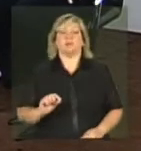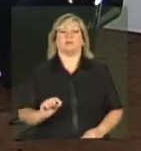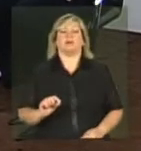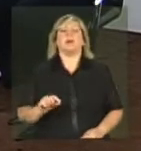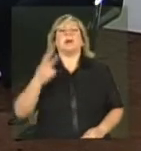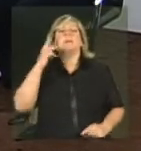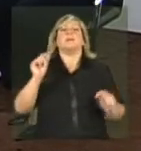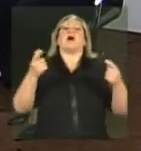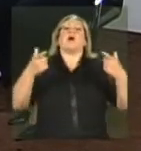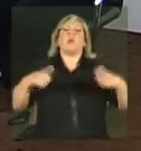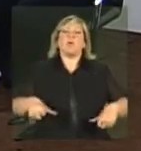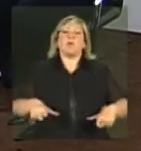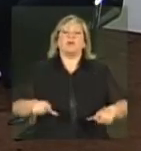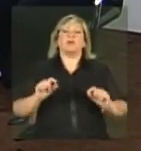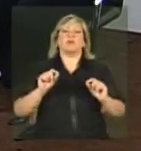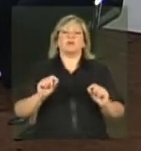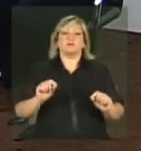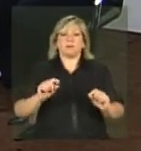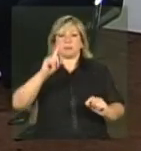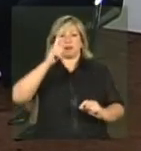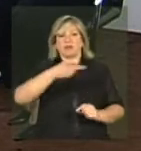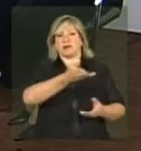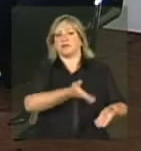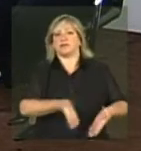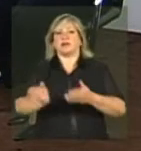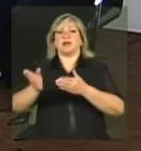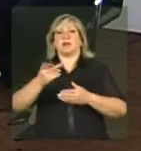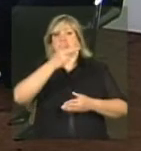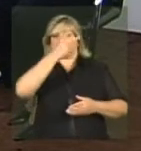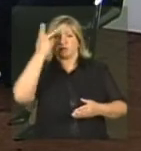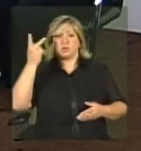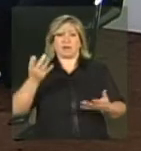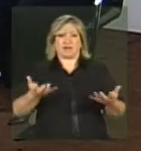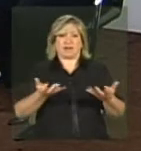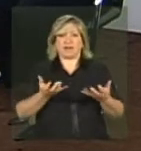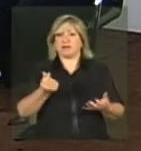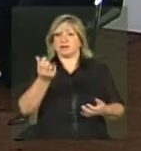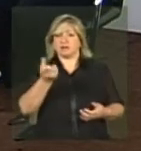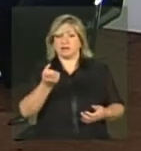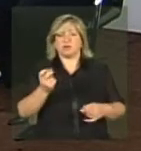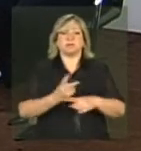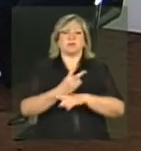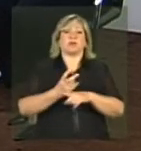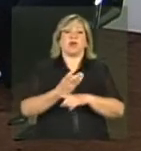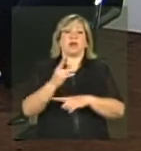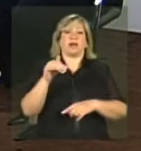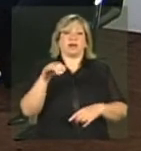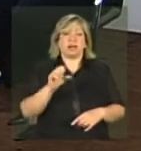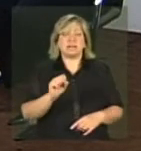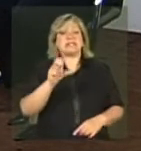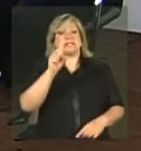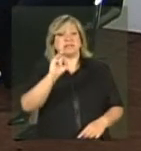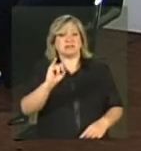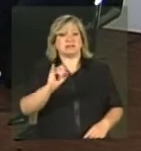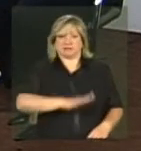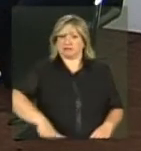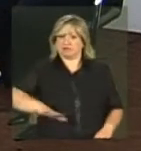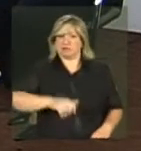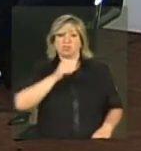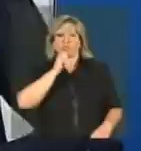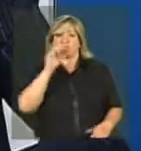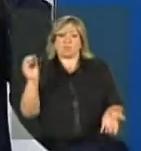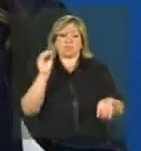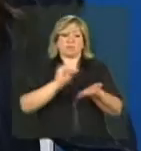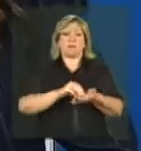onde encaminhar o beneficiário que procura o CRAS caso a criança não esteja matriculada na rede de ensino?